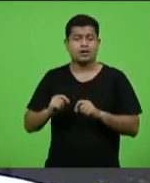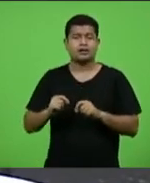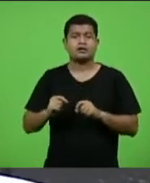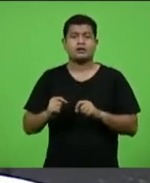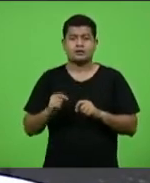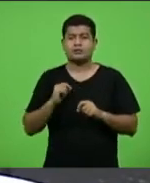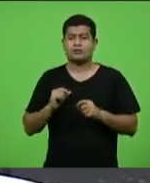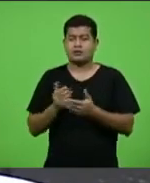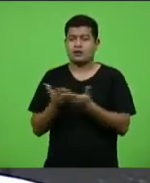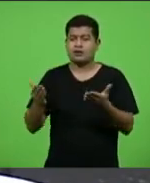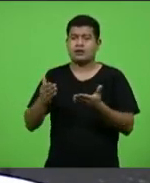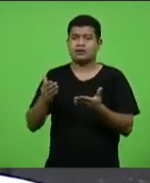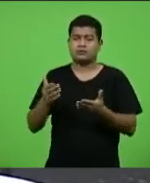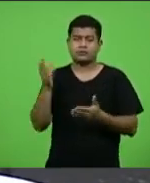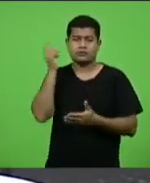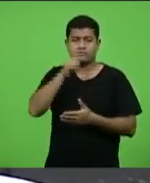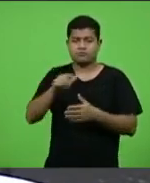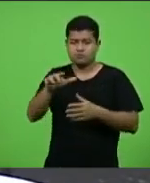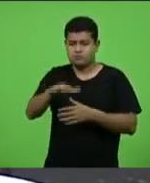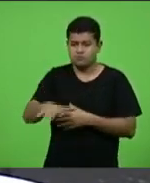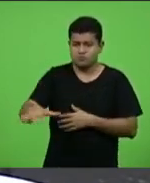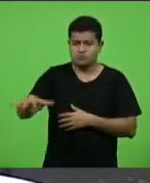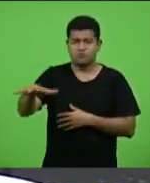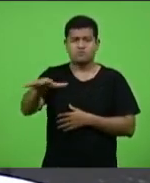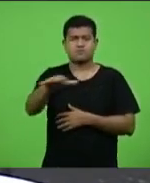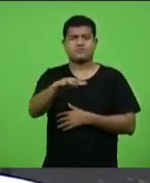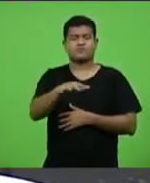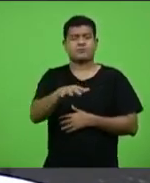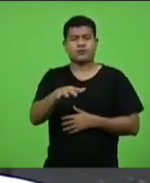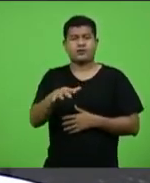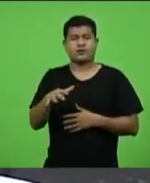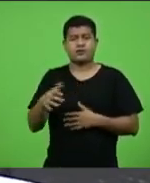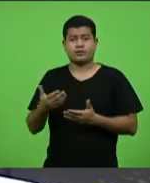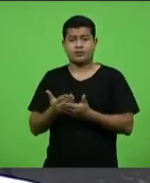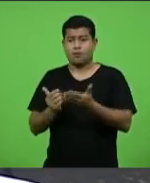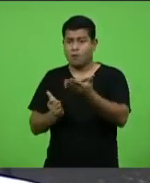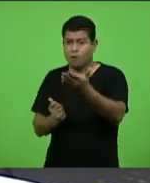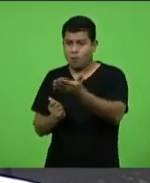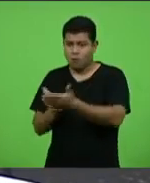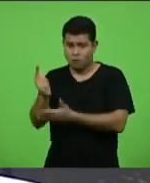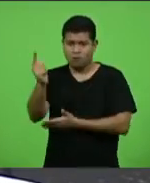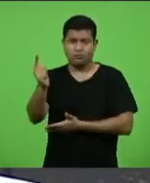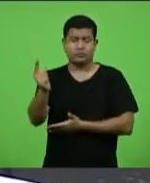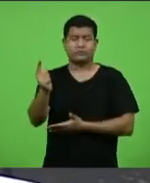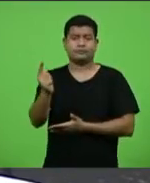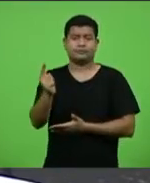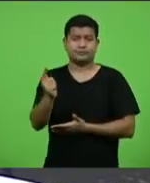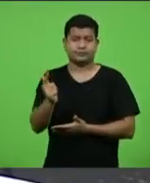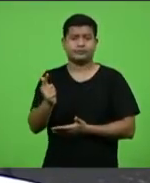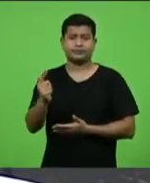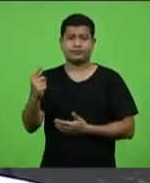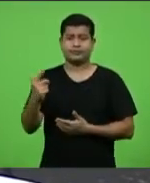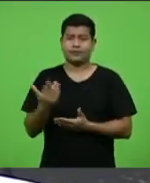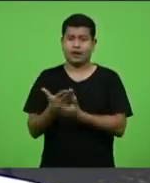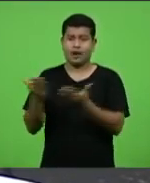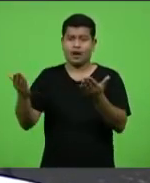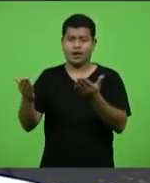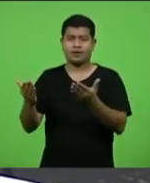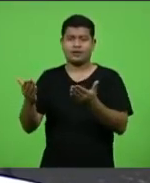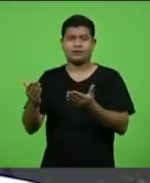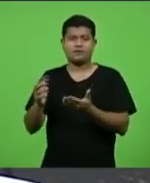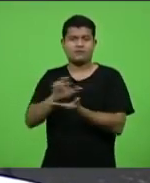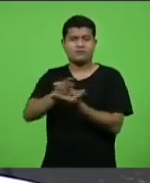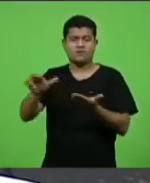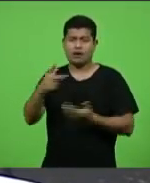para que o estado adquira essas doses de